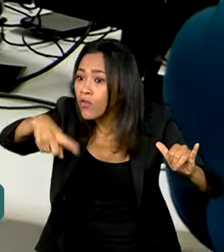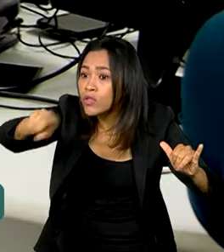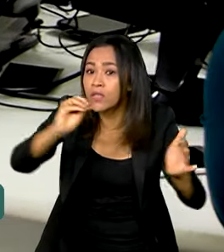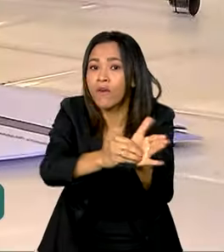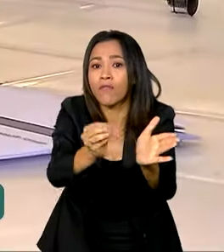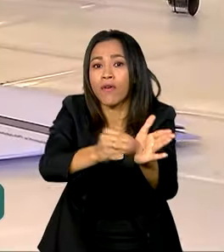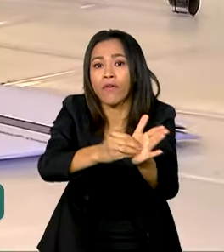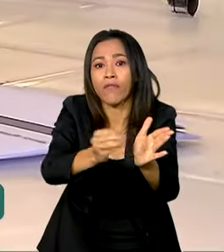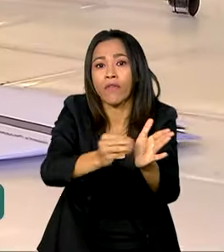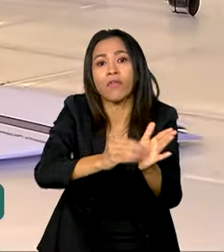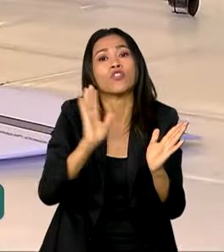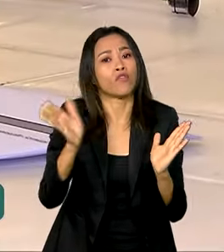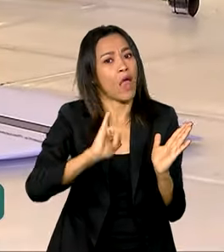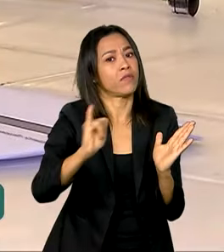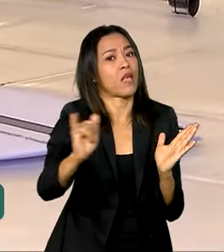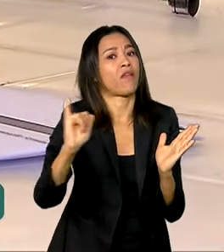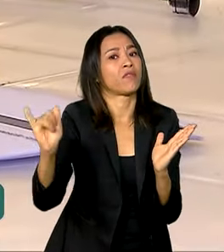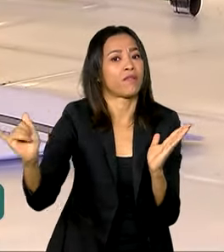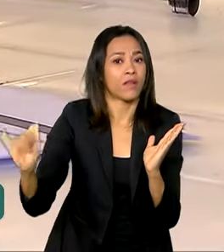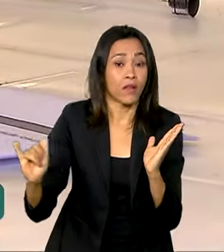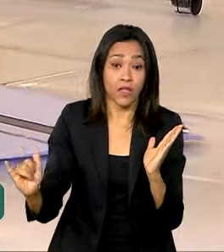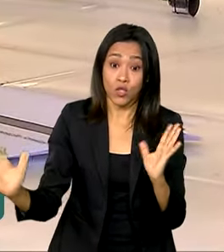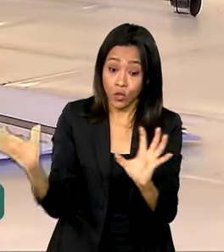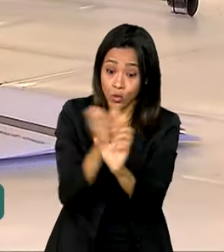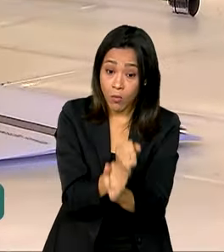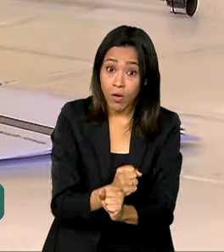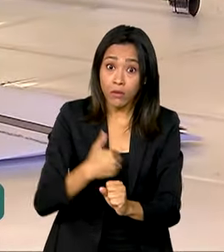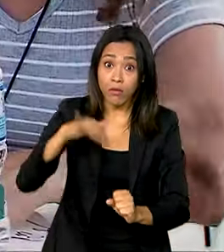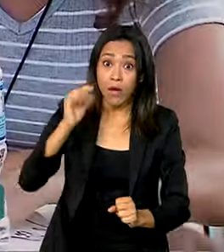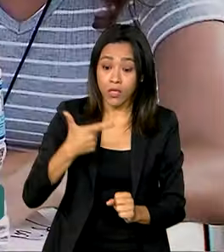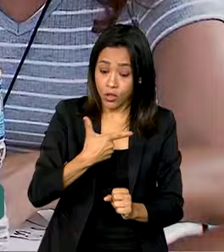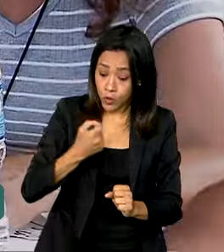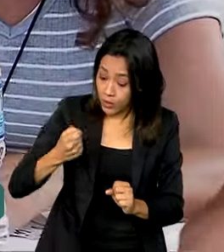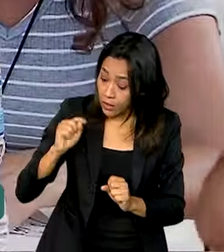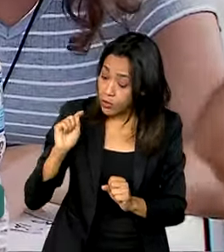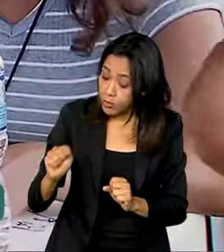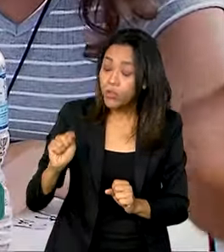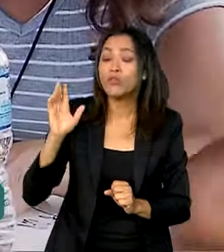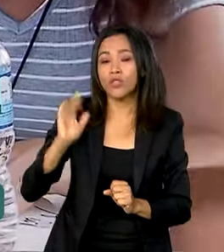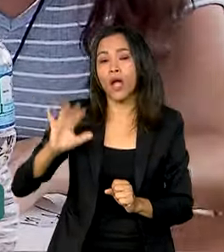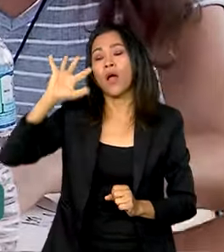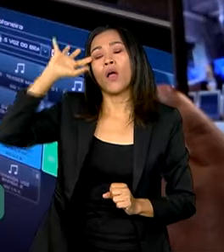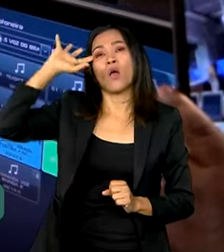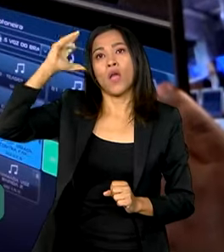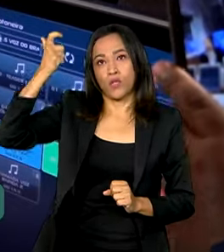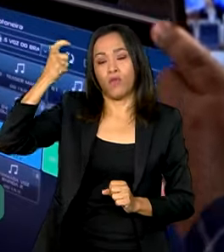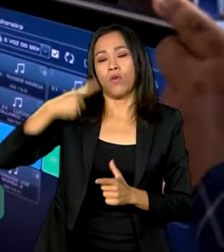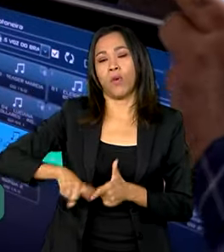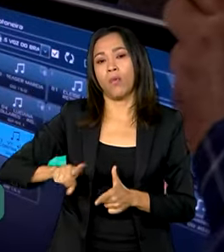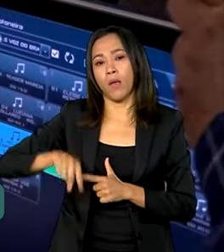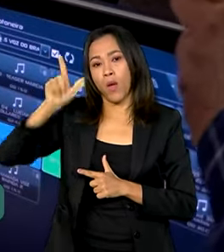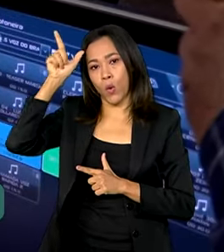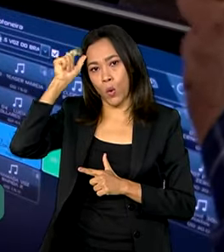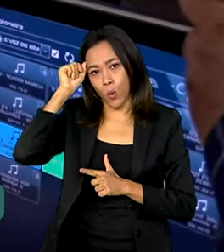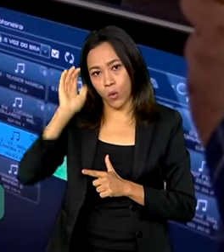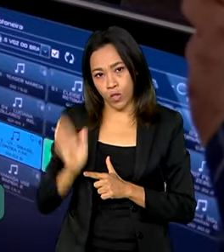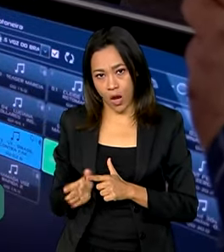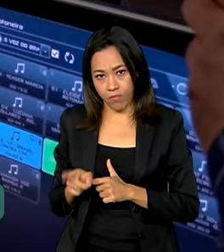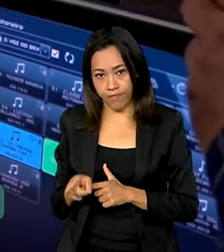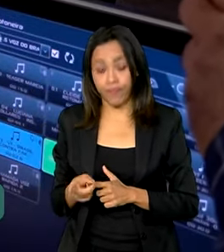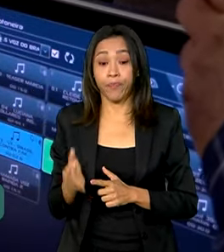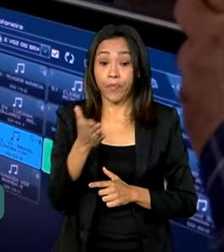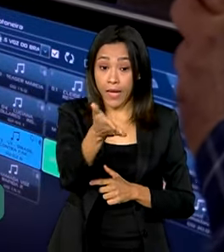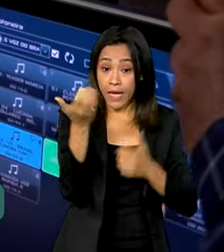requisito. Desse total, mais de 200 mil já regularizaram a situação. Hoje, para inscrição no